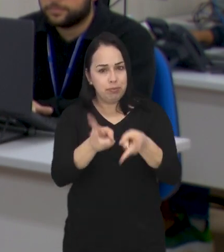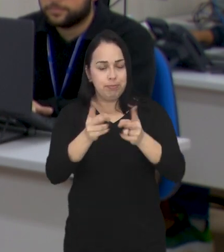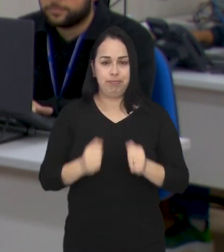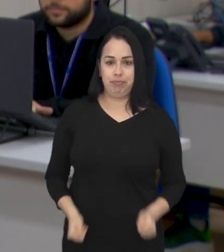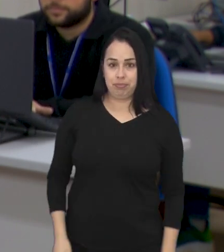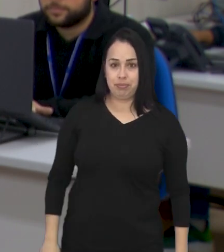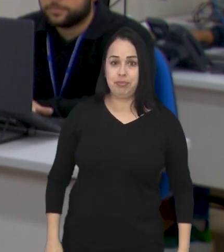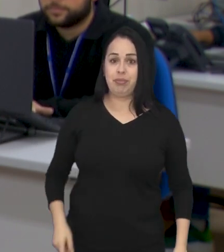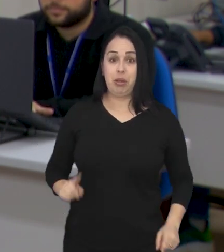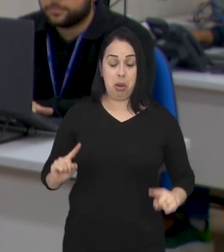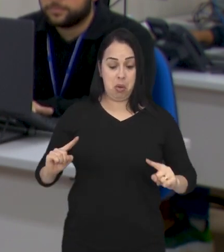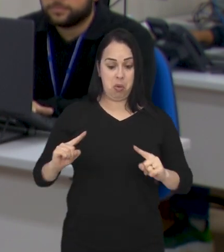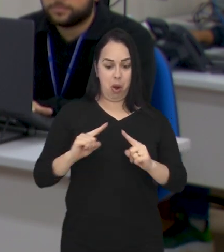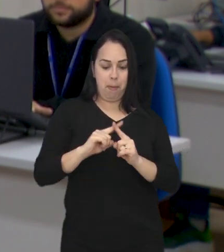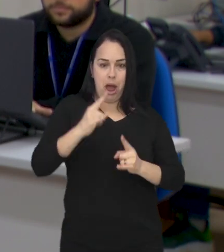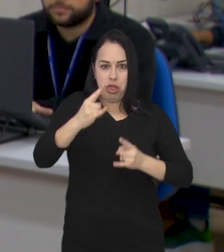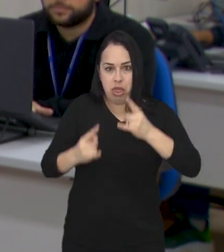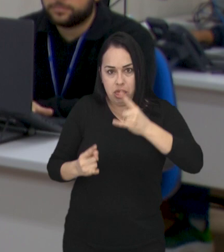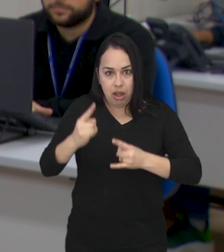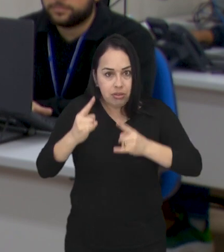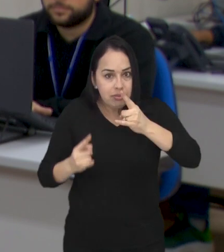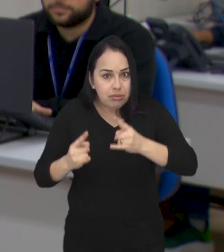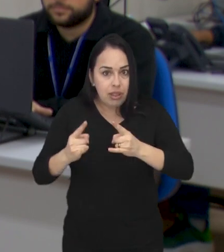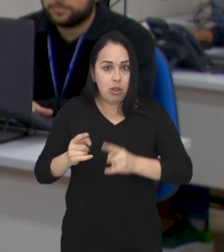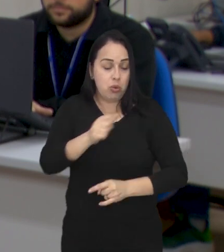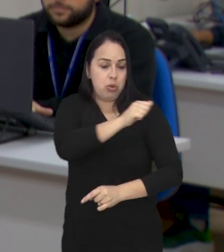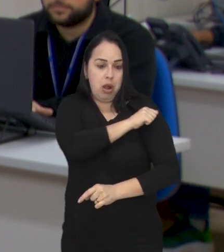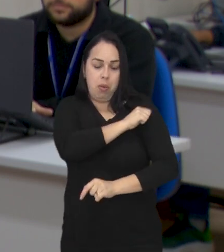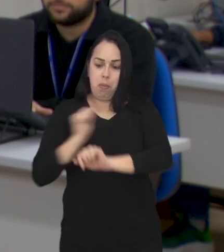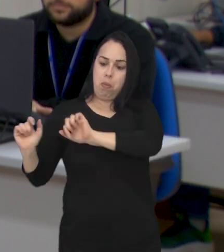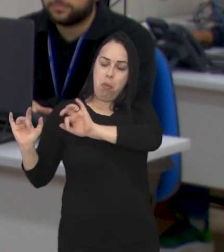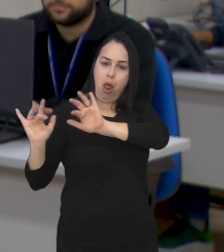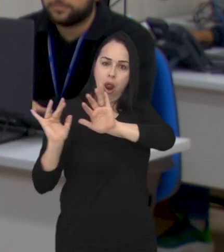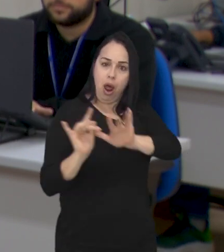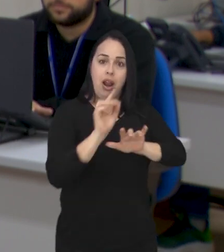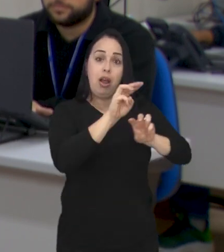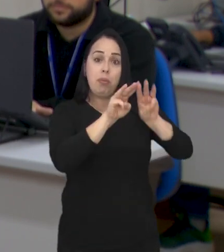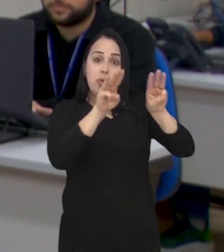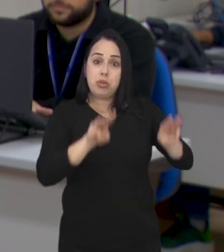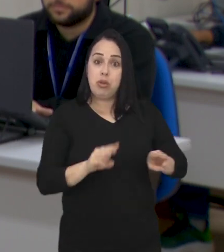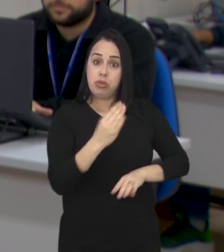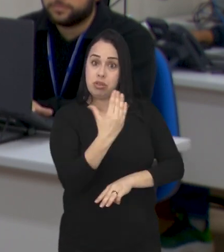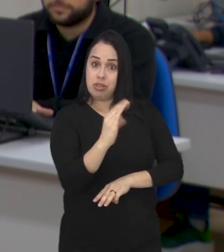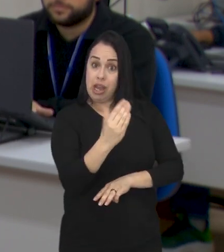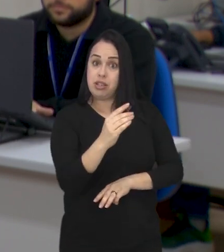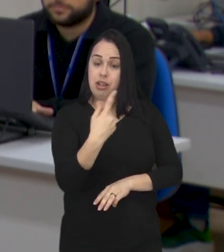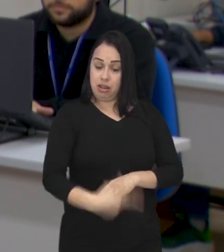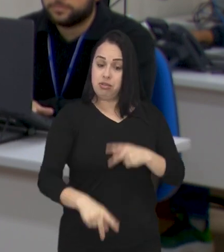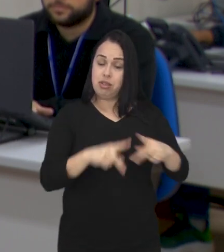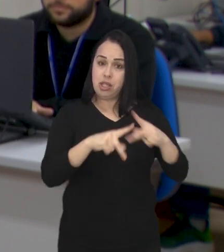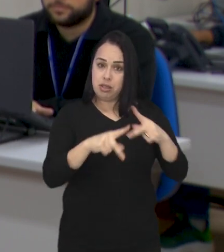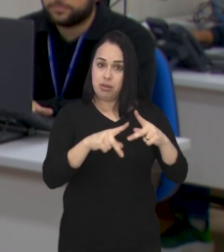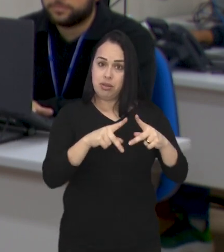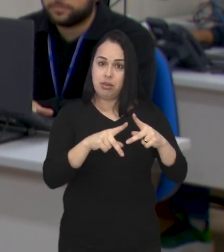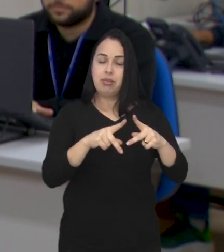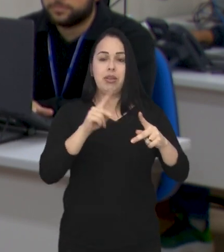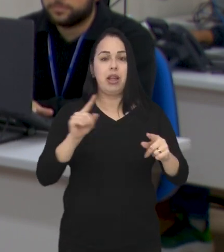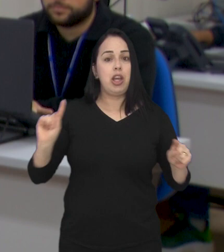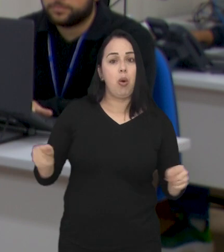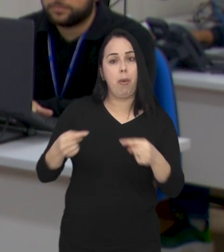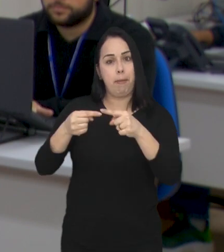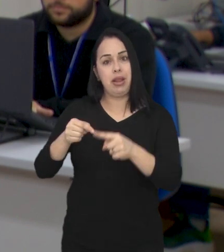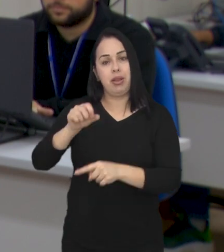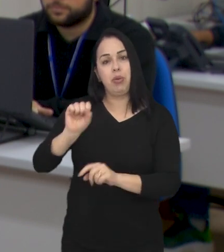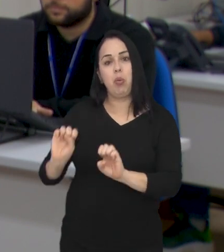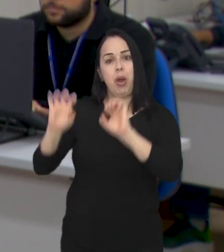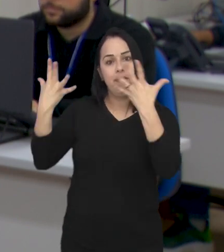E olha só, uma competição de robôs movimentou estudantes e cientistas lá no Museu Interativo de Ciência de São José. A ação faz